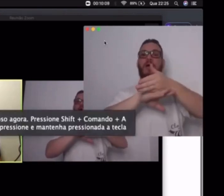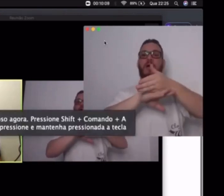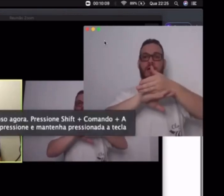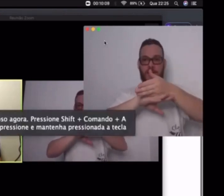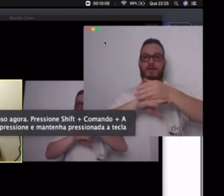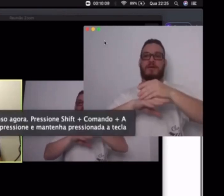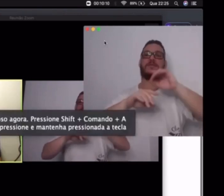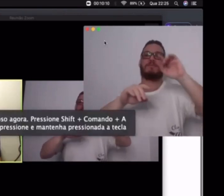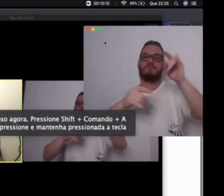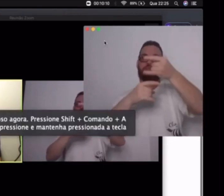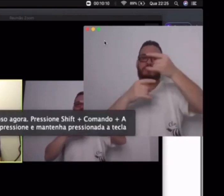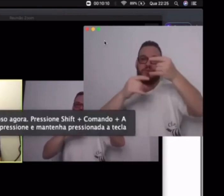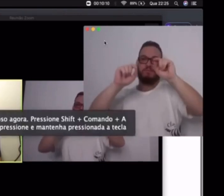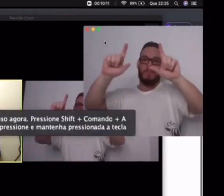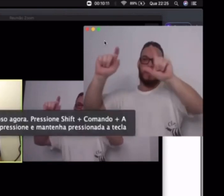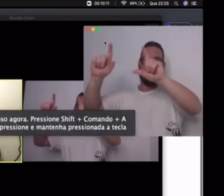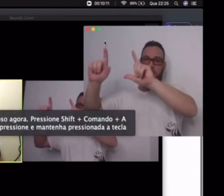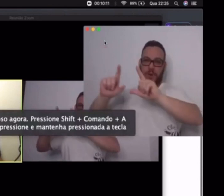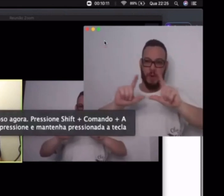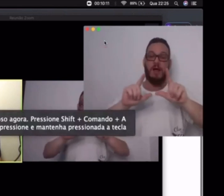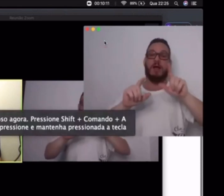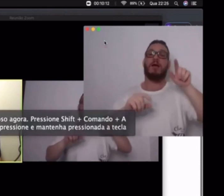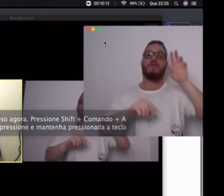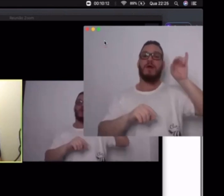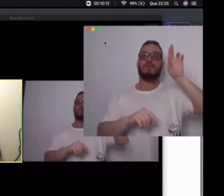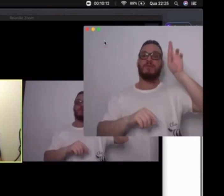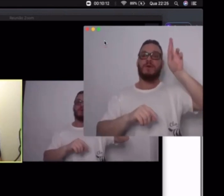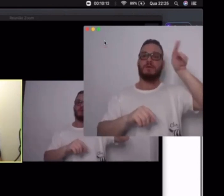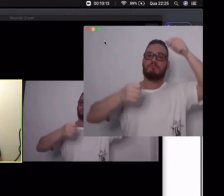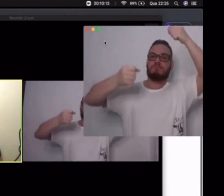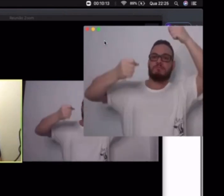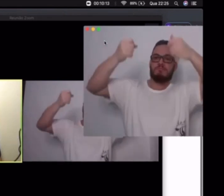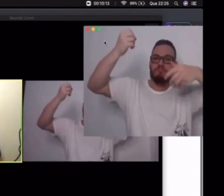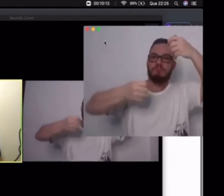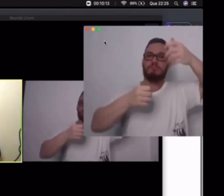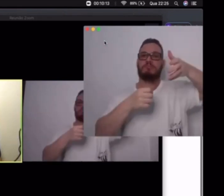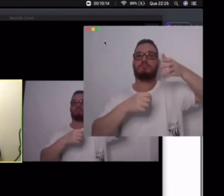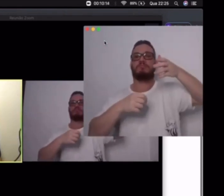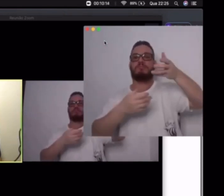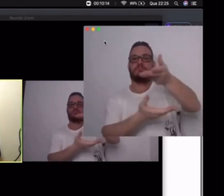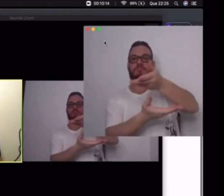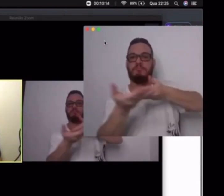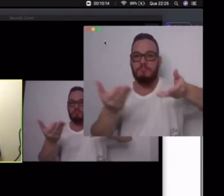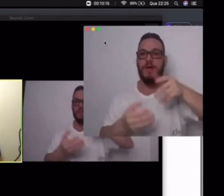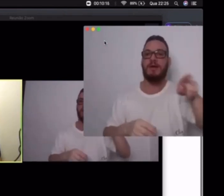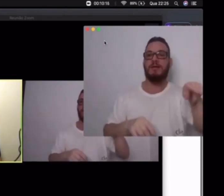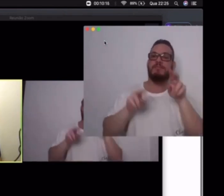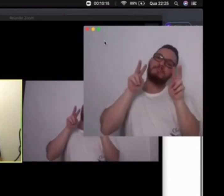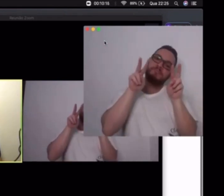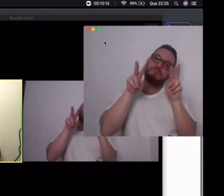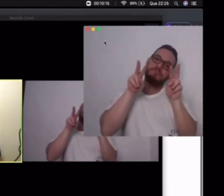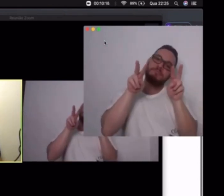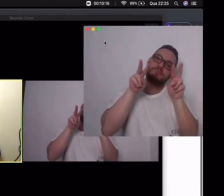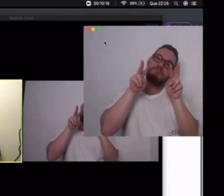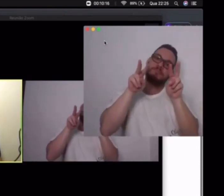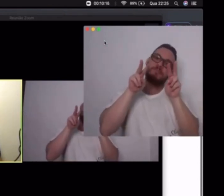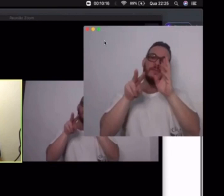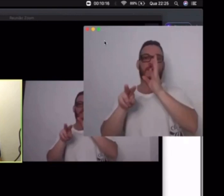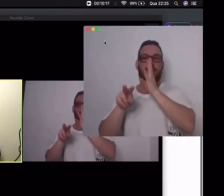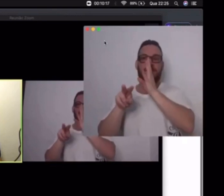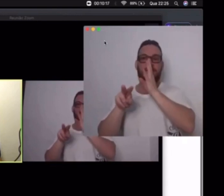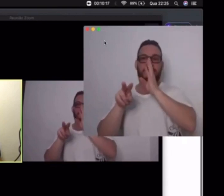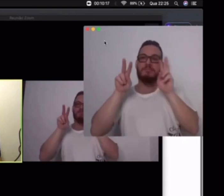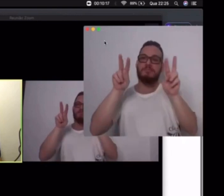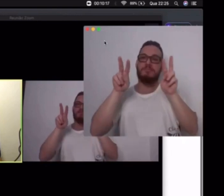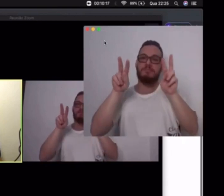que, conforme for entrando, for se apresentando, vão abrir as janelas de cada uma. E aí a pessoa responsável vai explicar como é que vai funcionar.